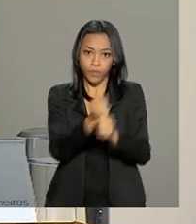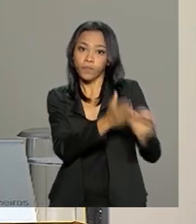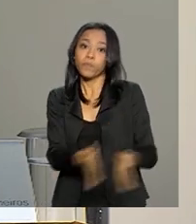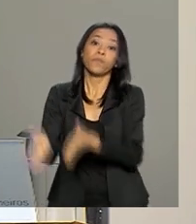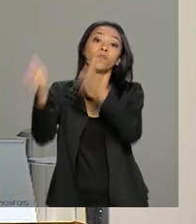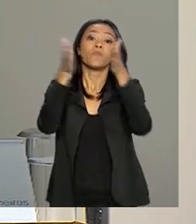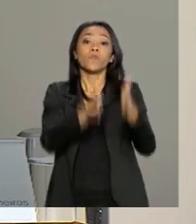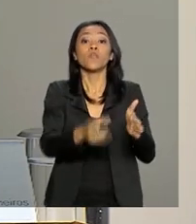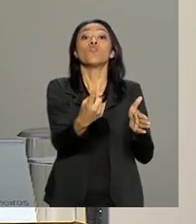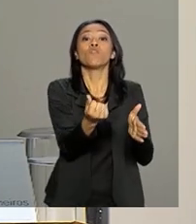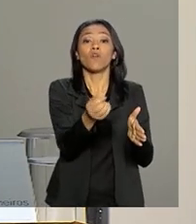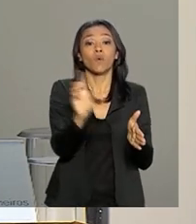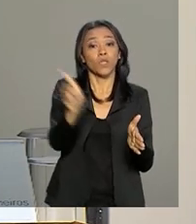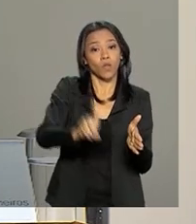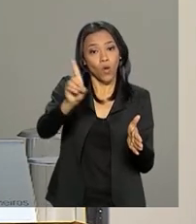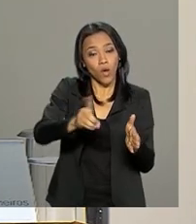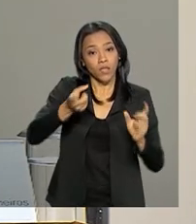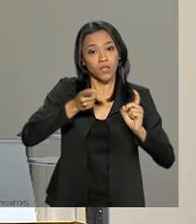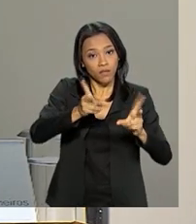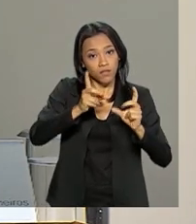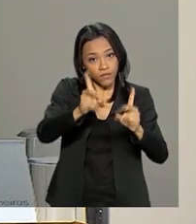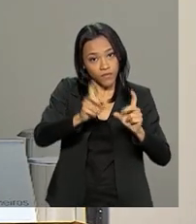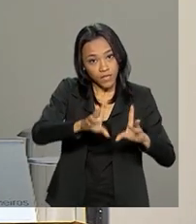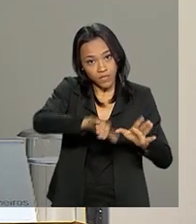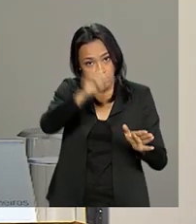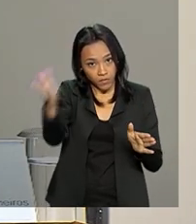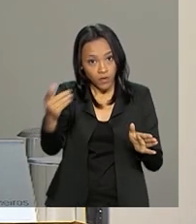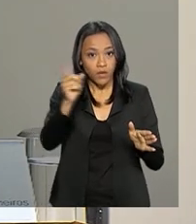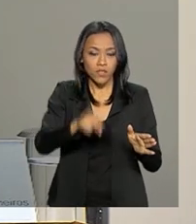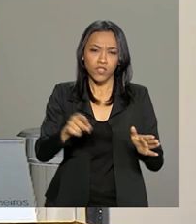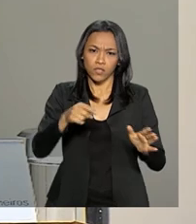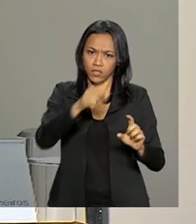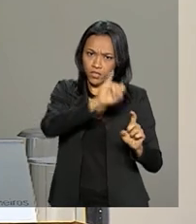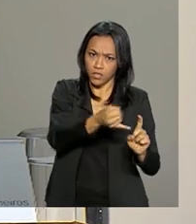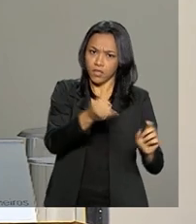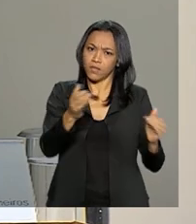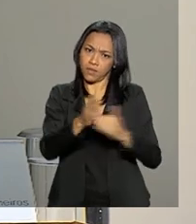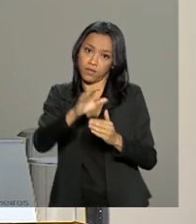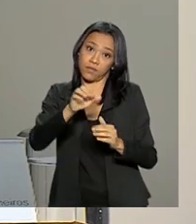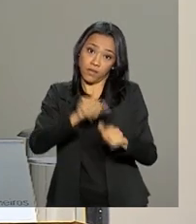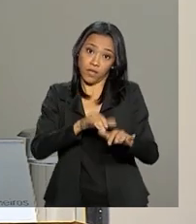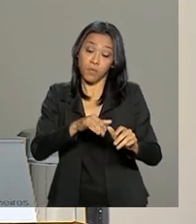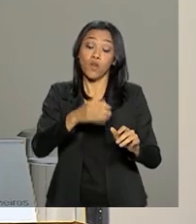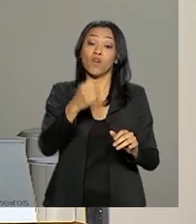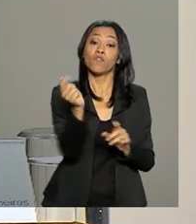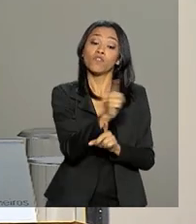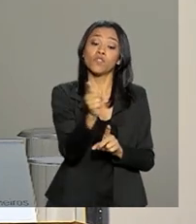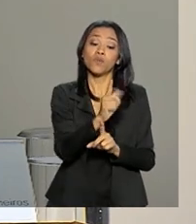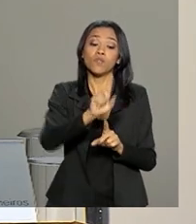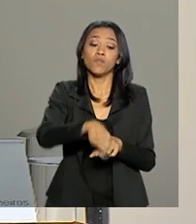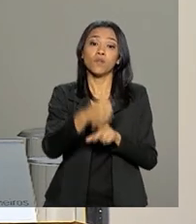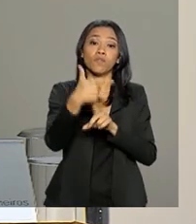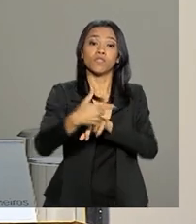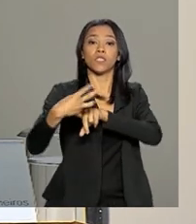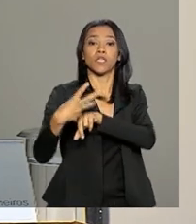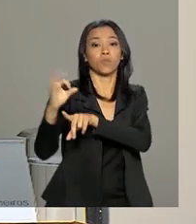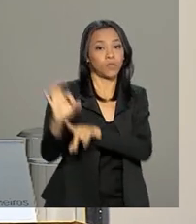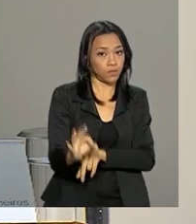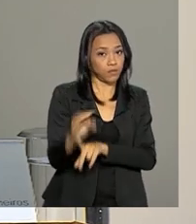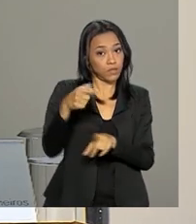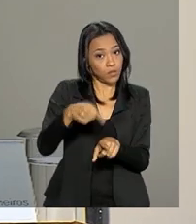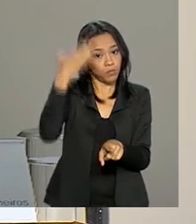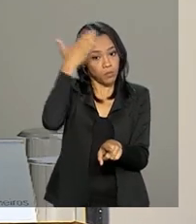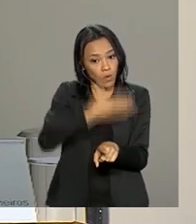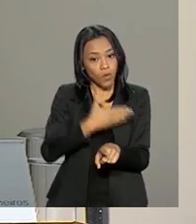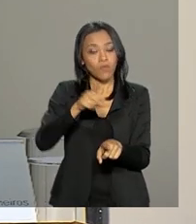valor em dólar das importações, considerando janeiro a setembro, continua aí com uma variação bastante expressiva, 22,23%, demonstrando